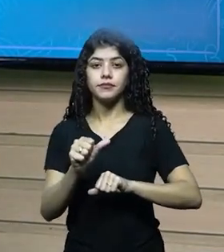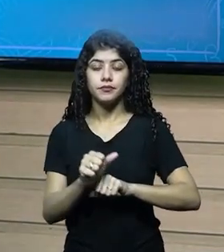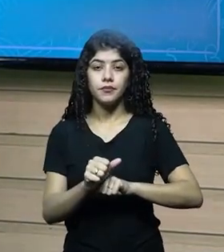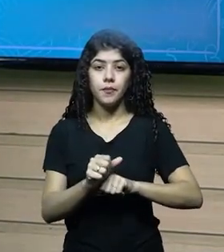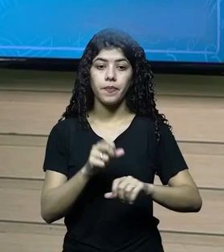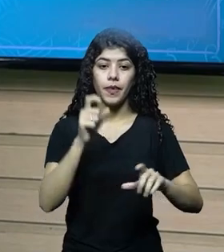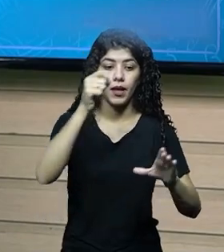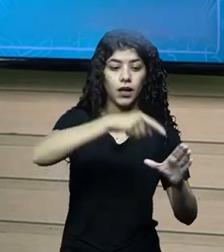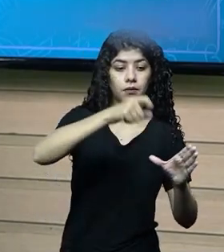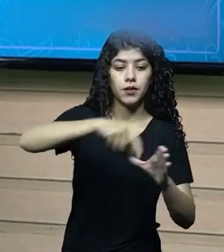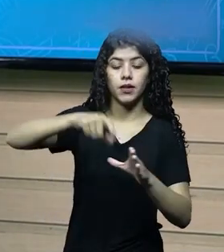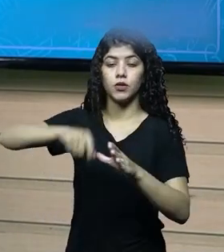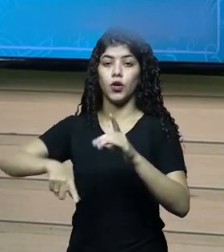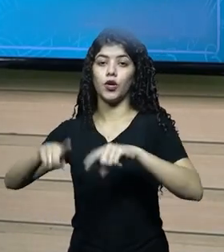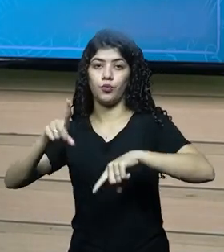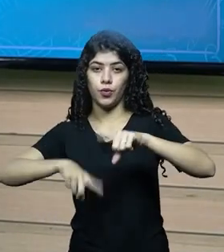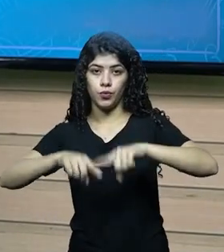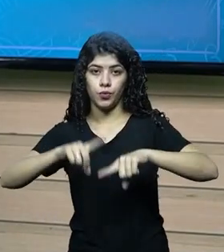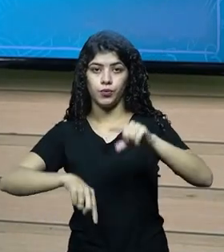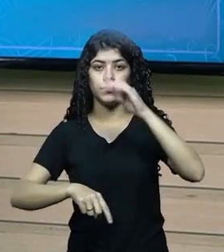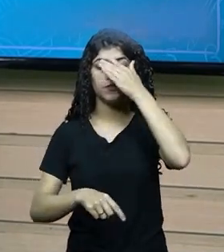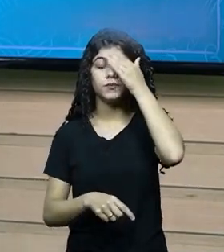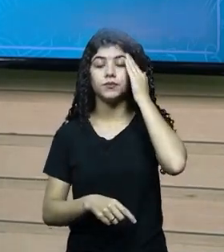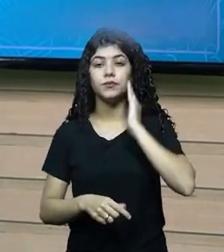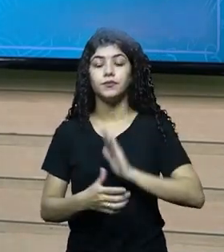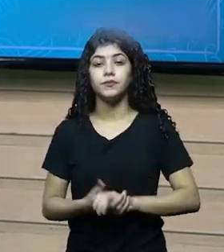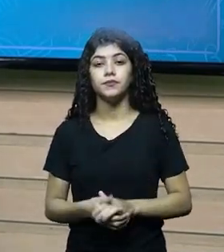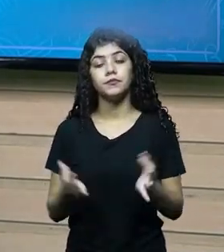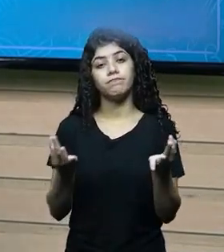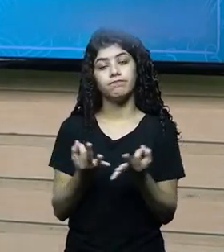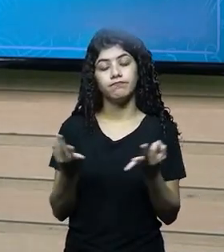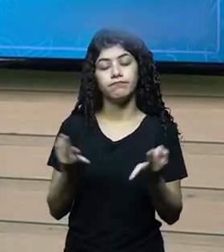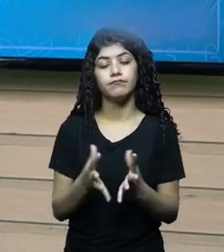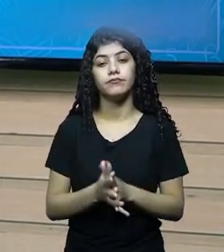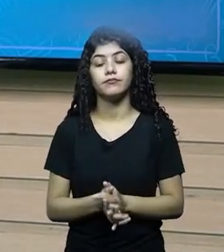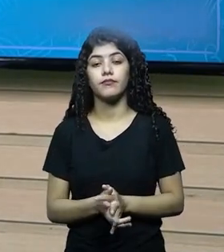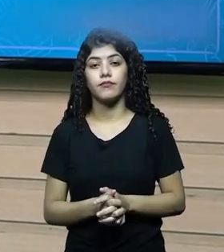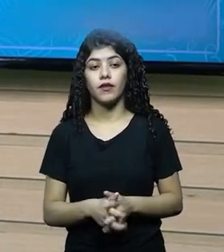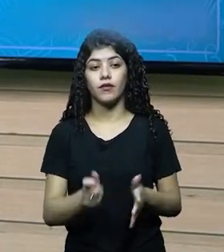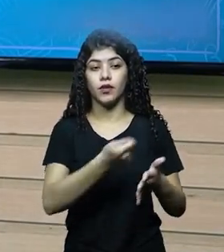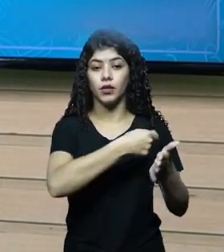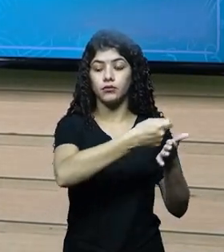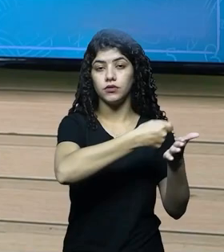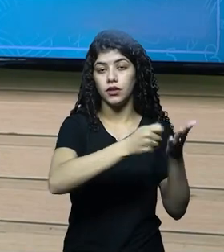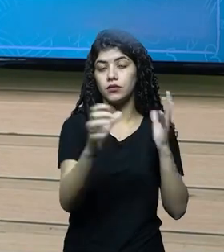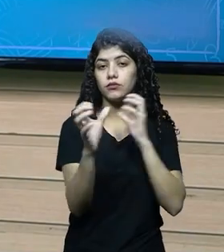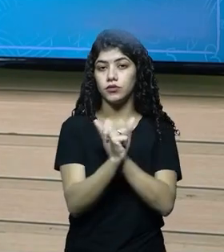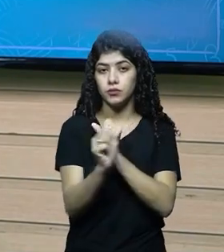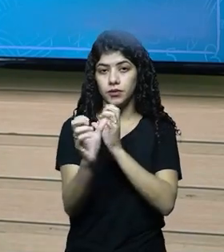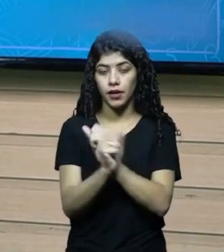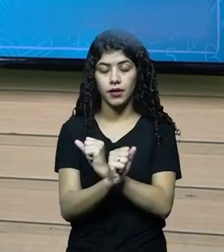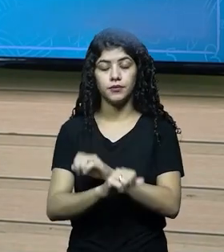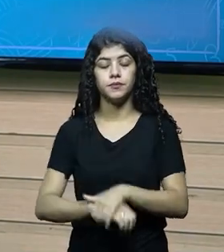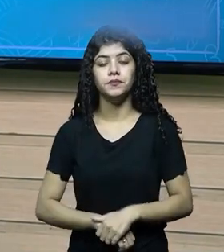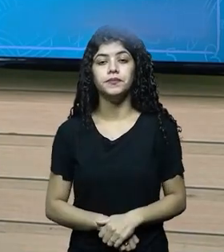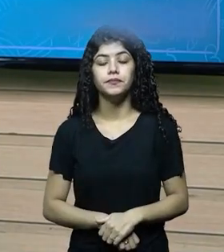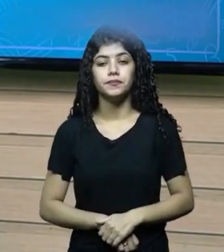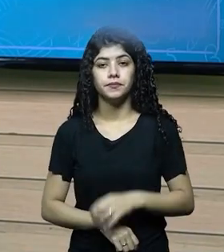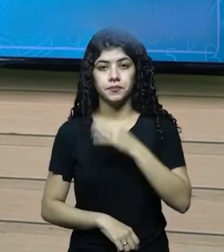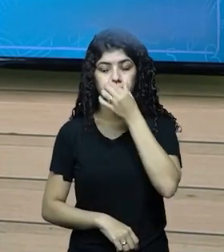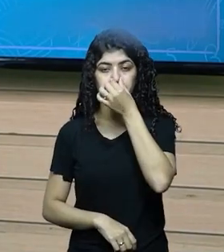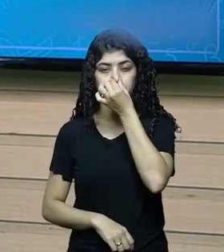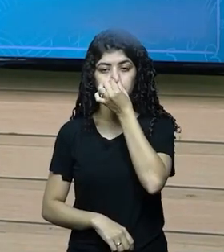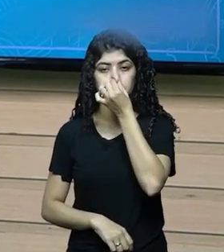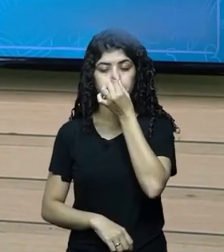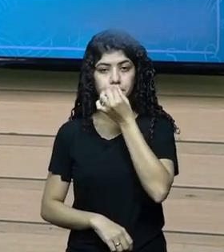plantação em um produto, perfeito? Que vai ser registrado na contabilidade, no grupo de estoques, no ativo